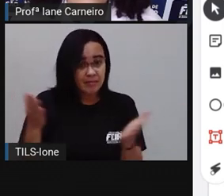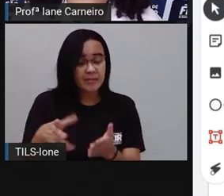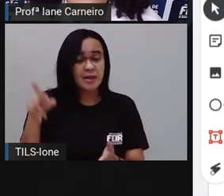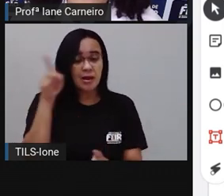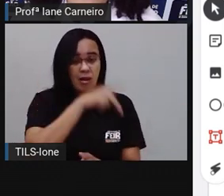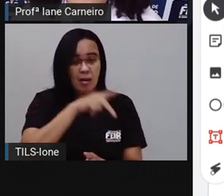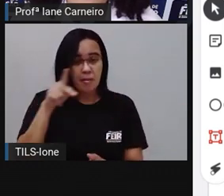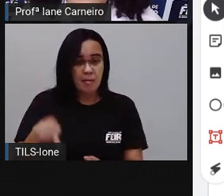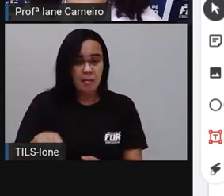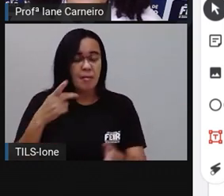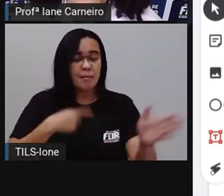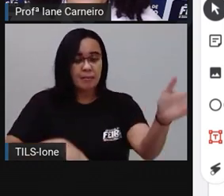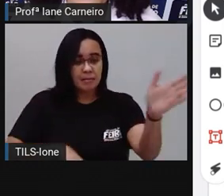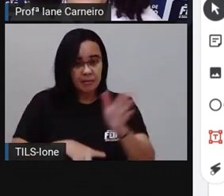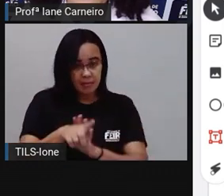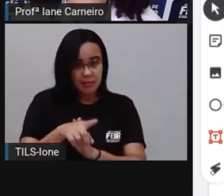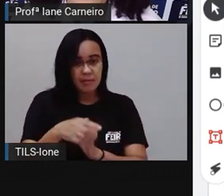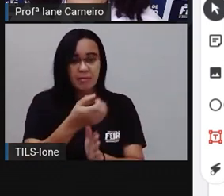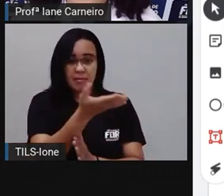uma perguntinha pra vocês.